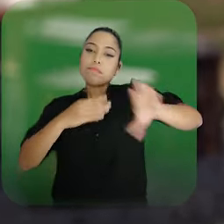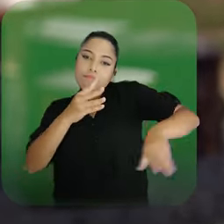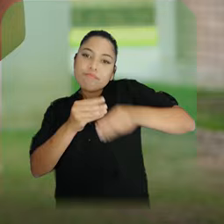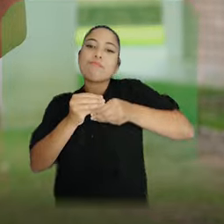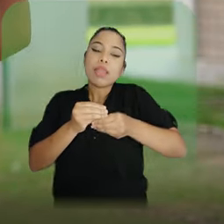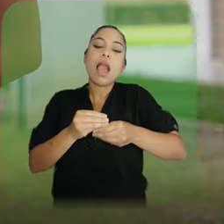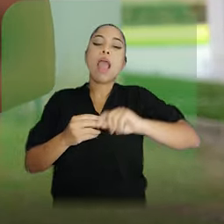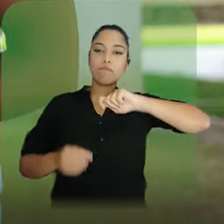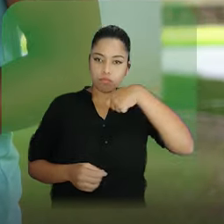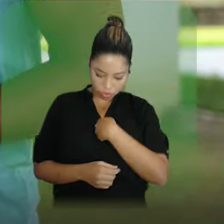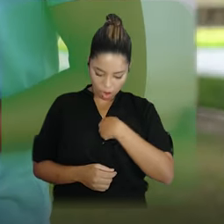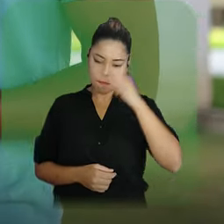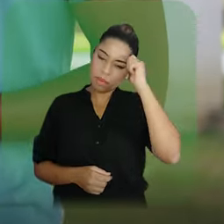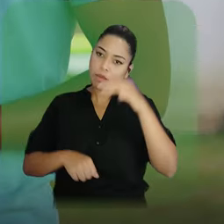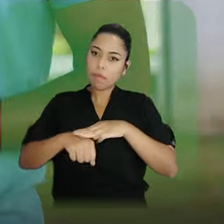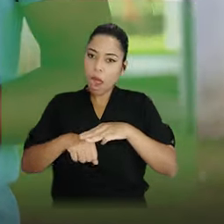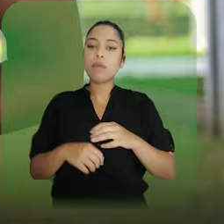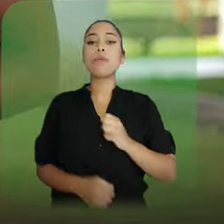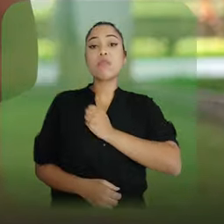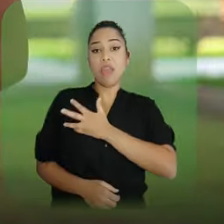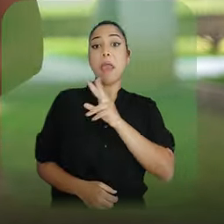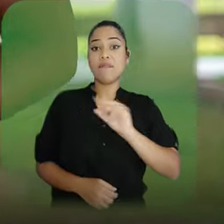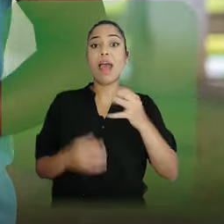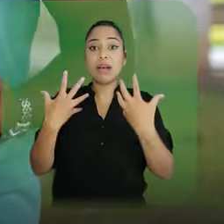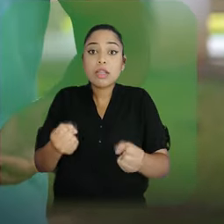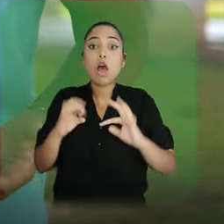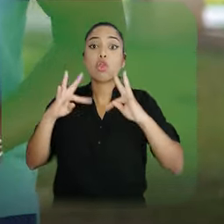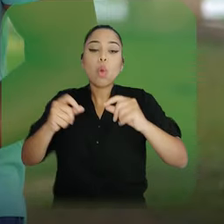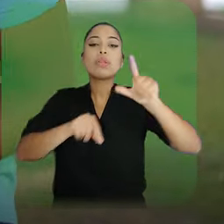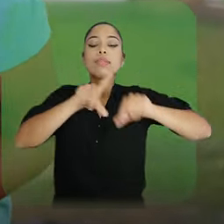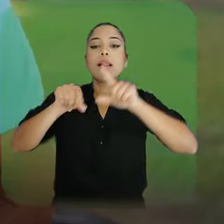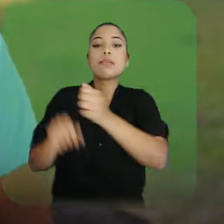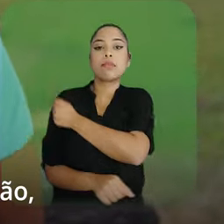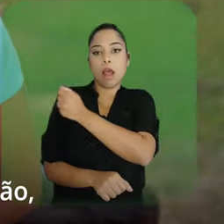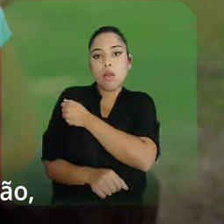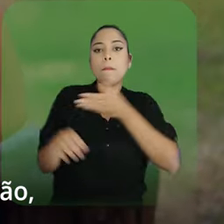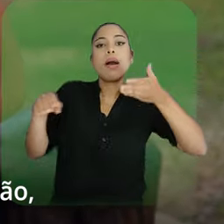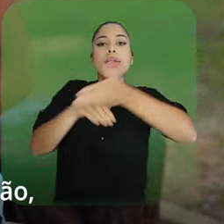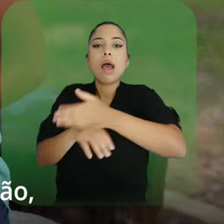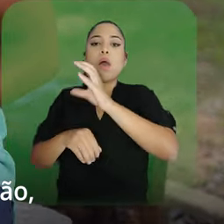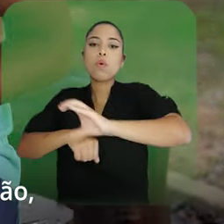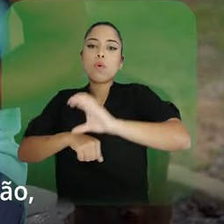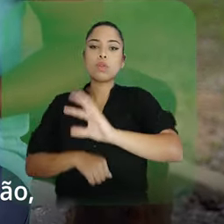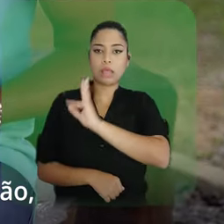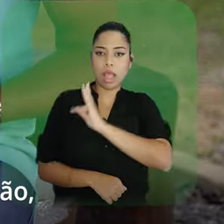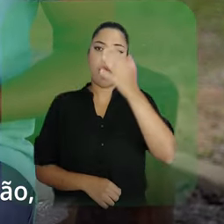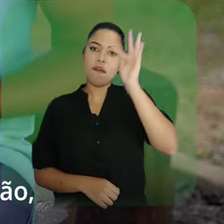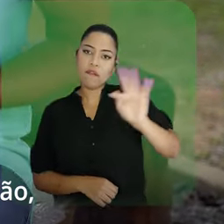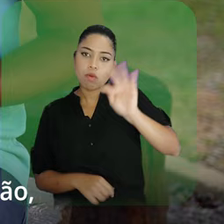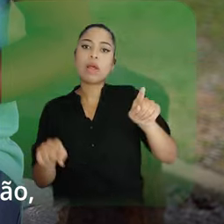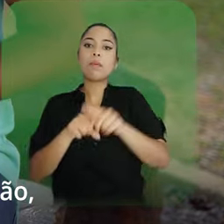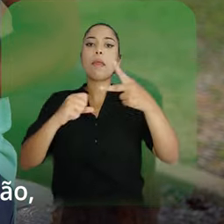autodeclaração. O IFPE irá adotar a heteroidentificação em todas as suas seleções de estudantes para cursos